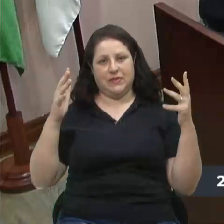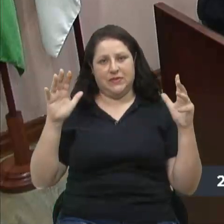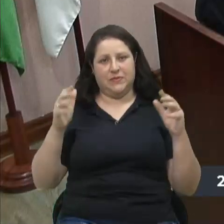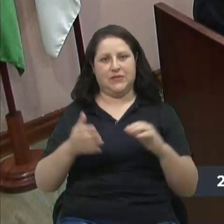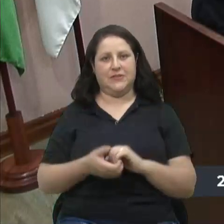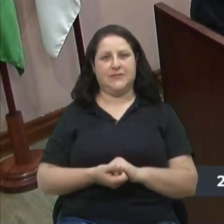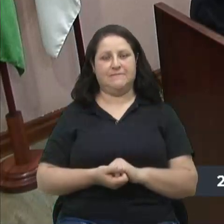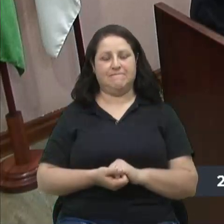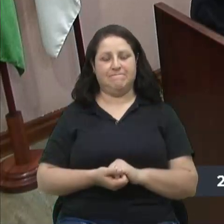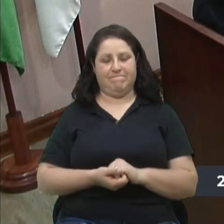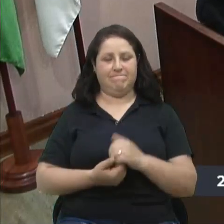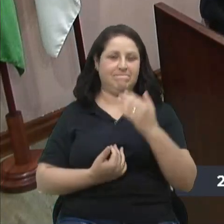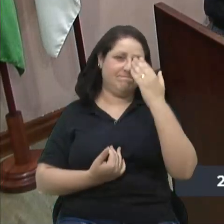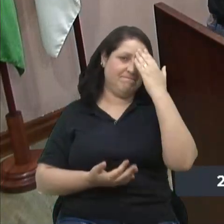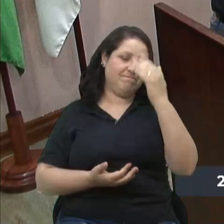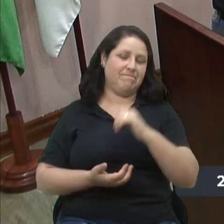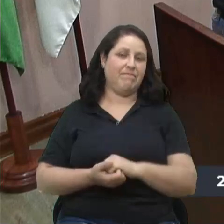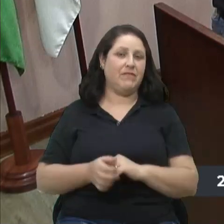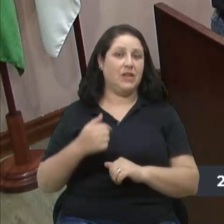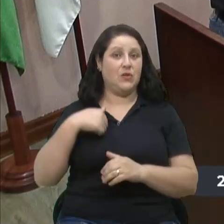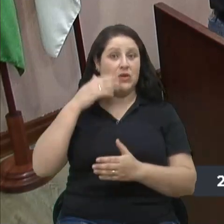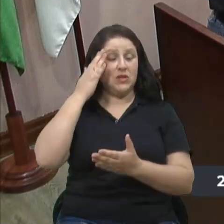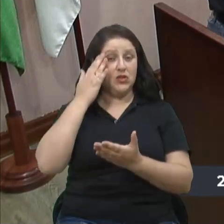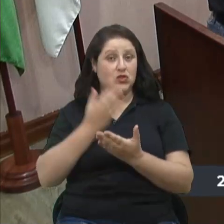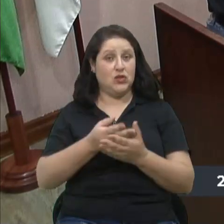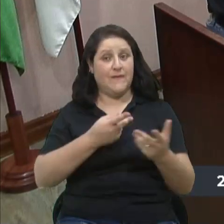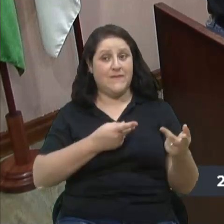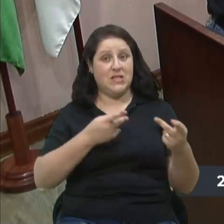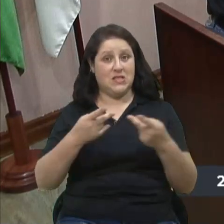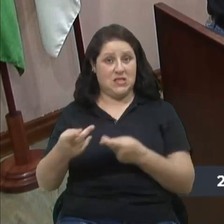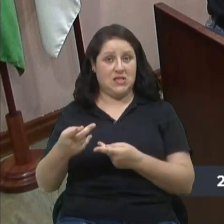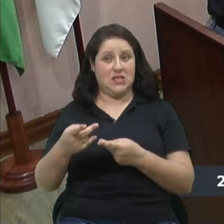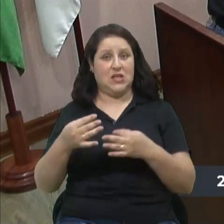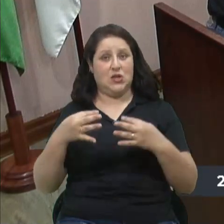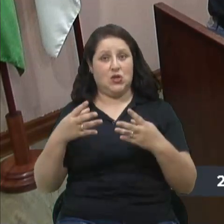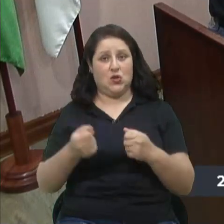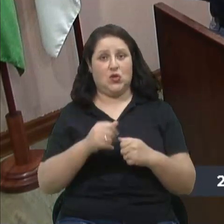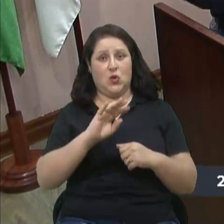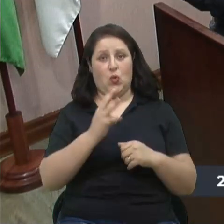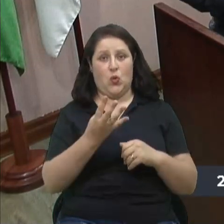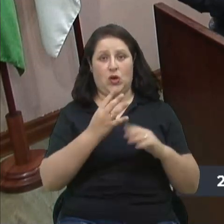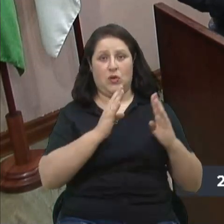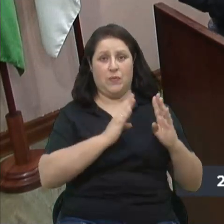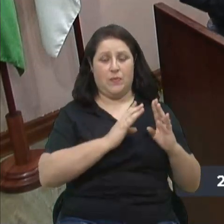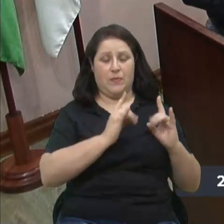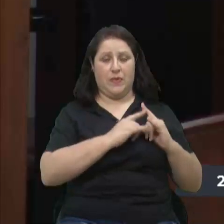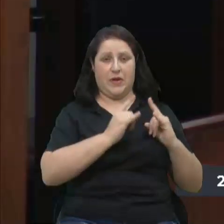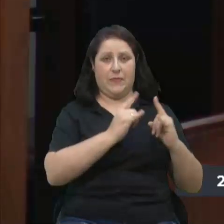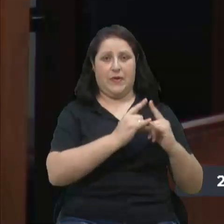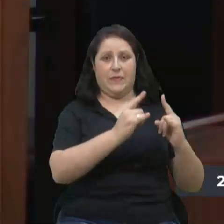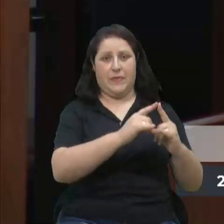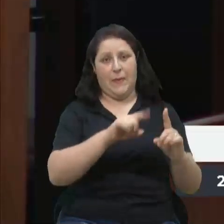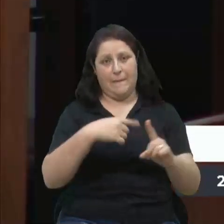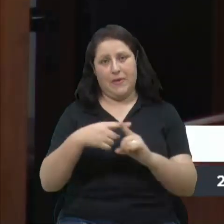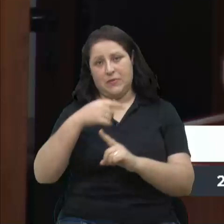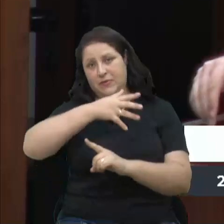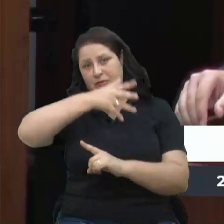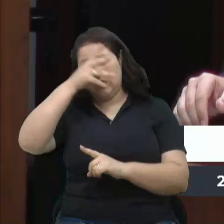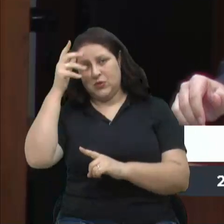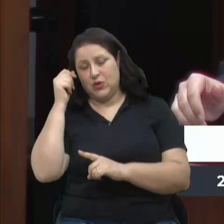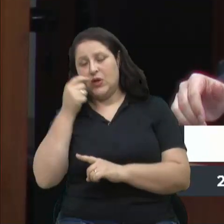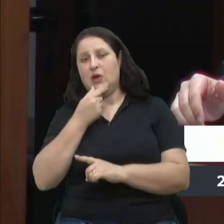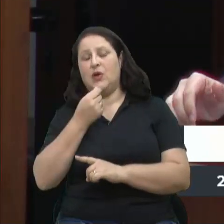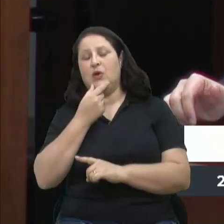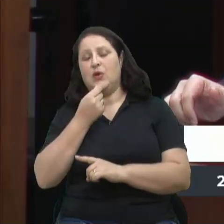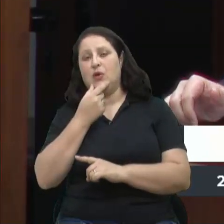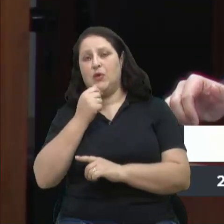vereador Fiuza. E tenho certeza que essas visitas todas, as quatro entidades e mais a prefeitura, foram importantes para o secretário Beto mostrar aquilo que ele está